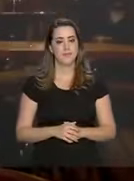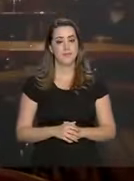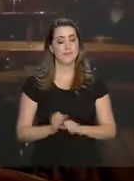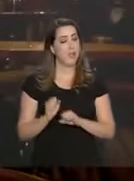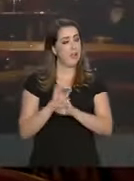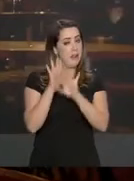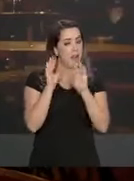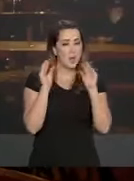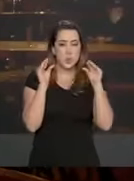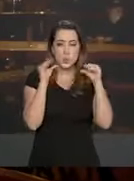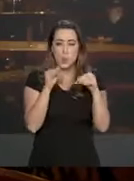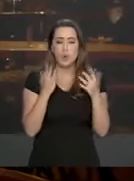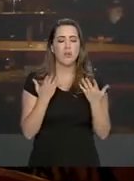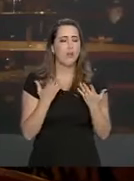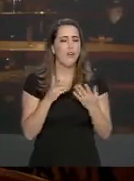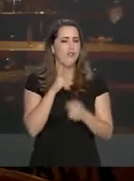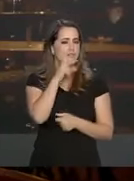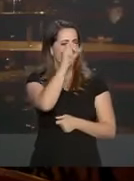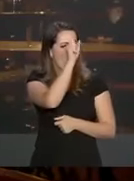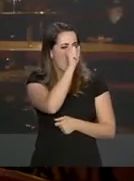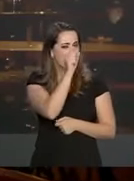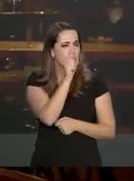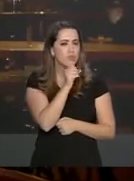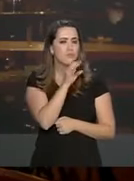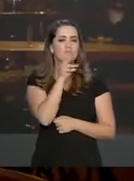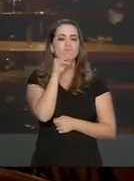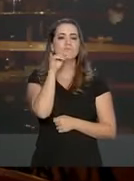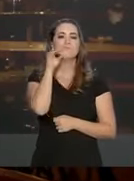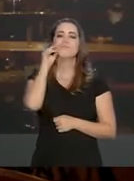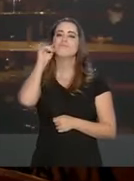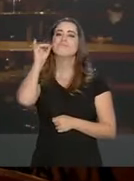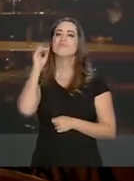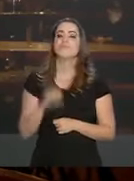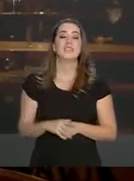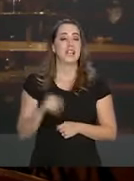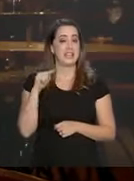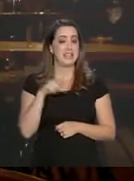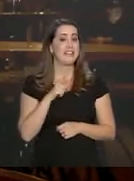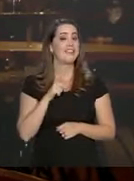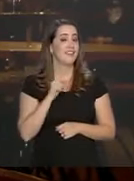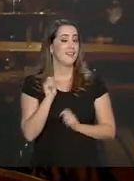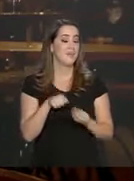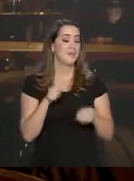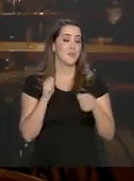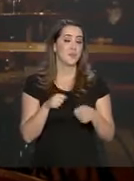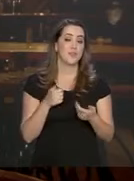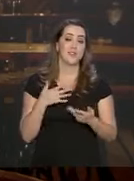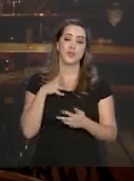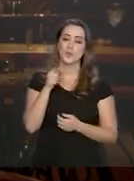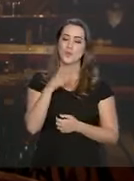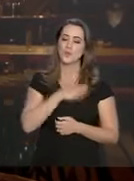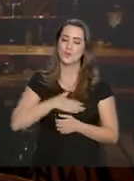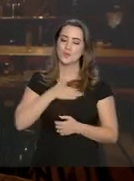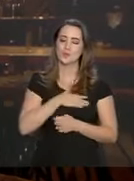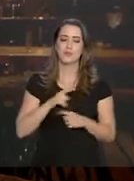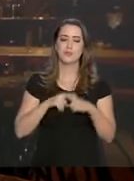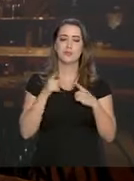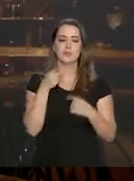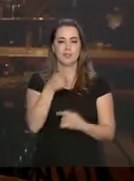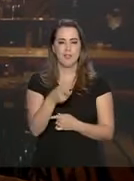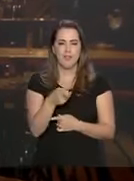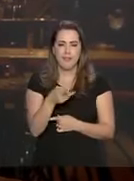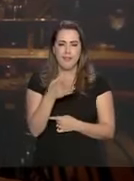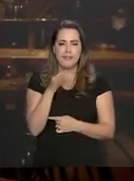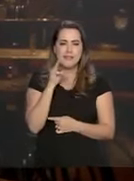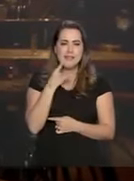Clara, escura, forte ou mais suave. Aqui tem opção para todos os paladares. Mas para que esta